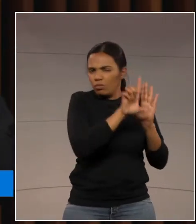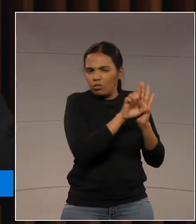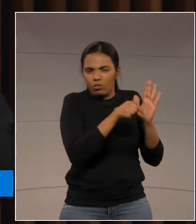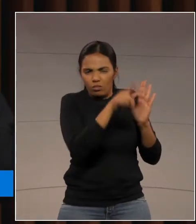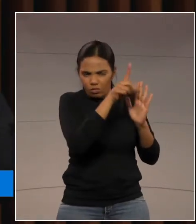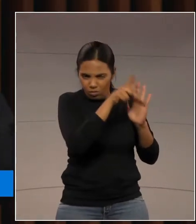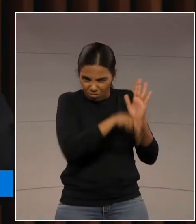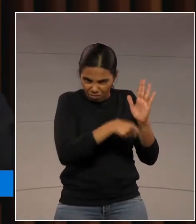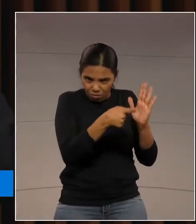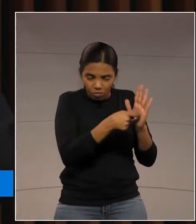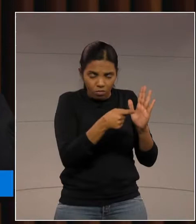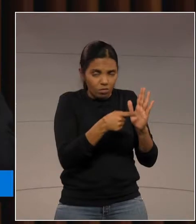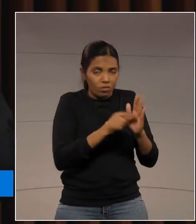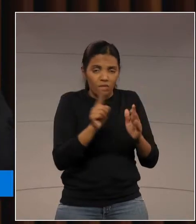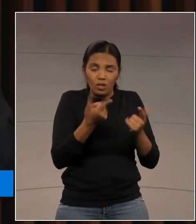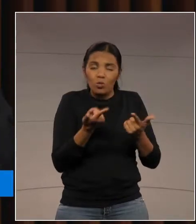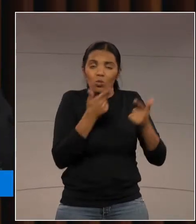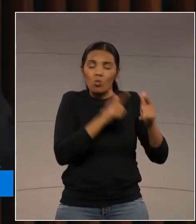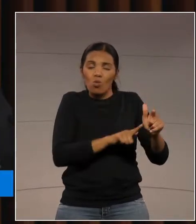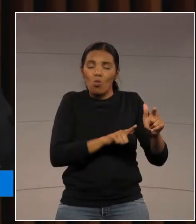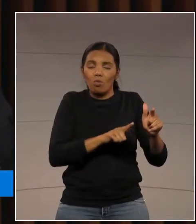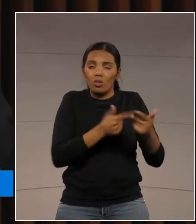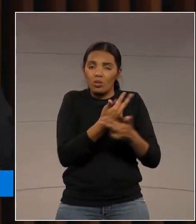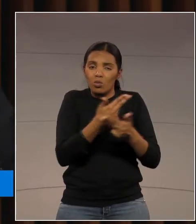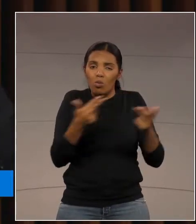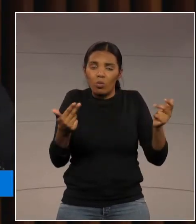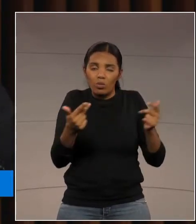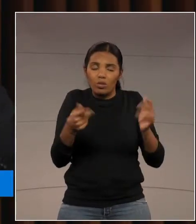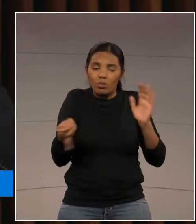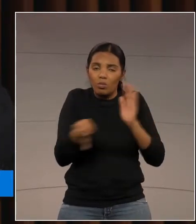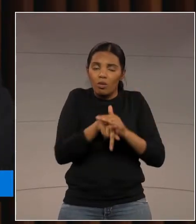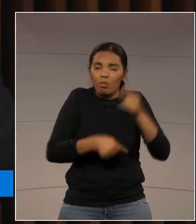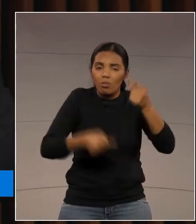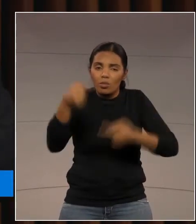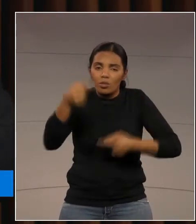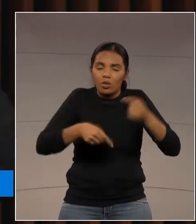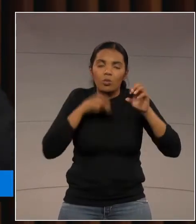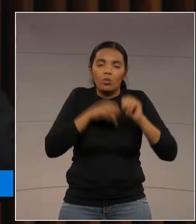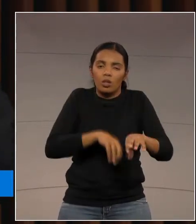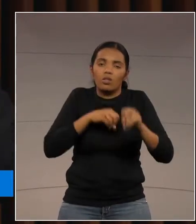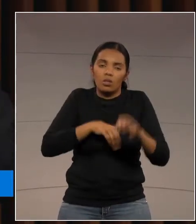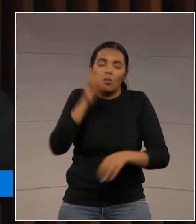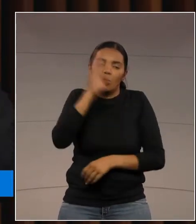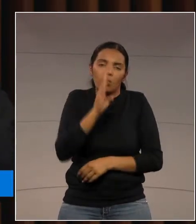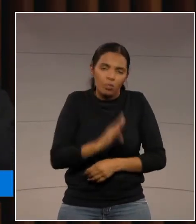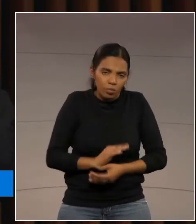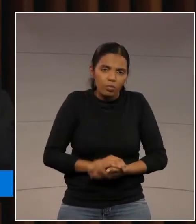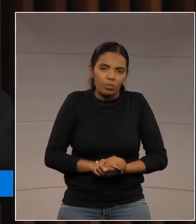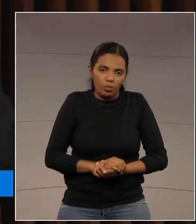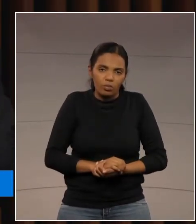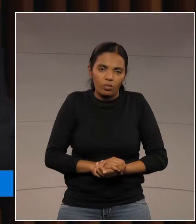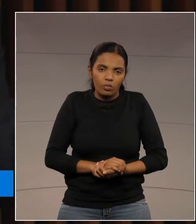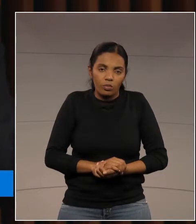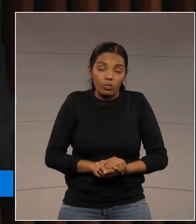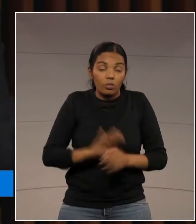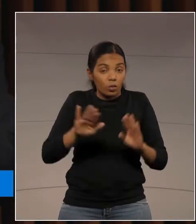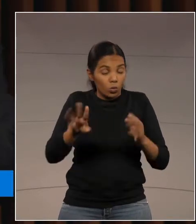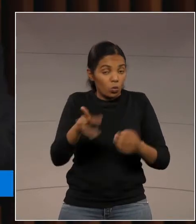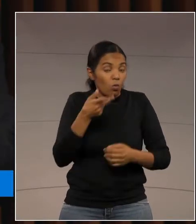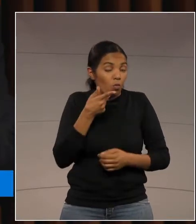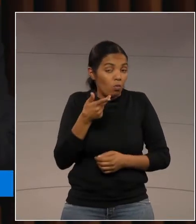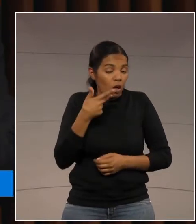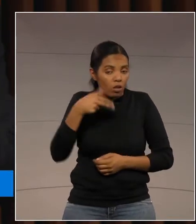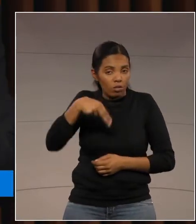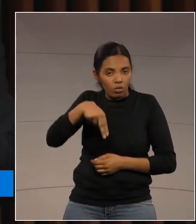políticos e pedagógicos que orientam a política educacional brasileira. Ao definir a neutralidade